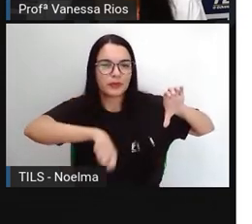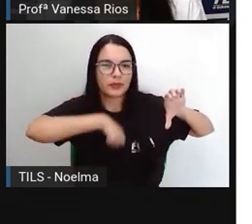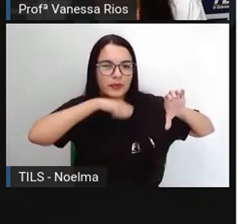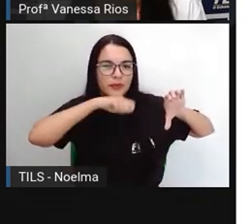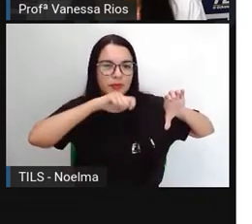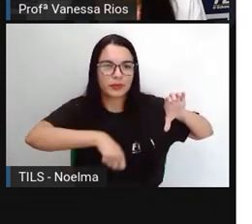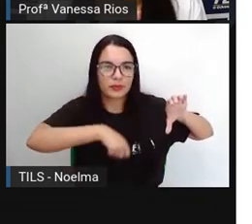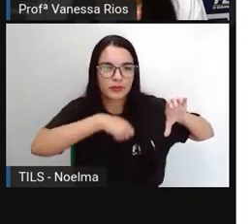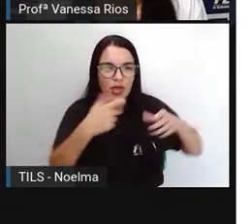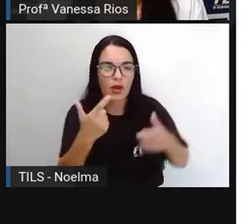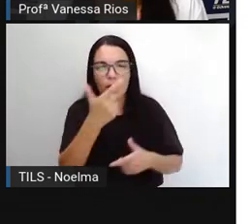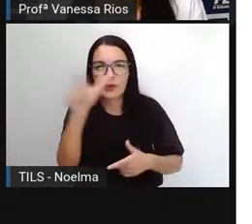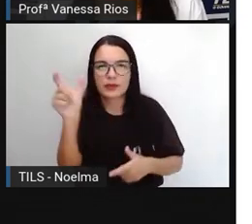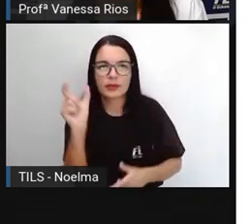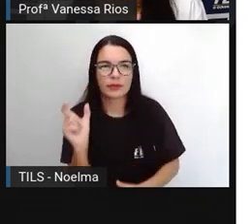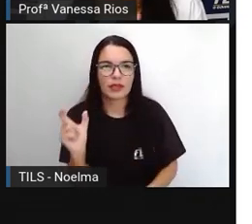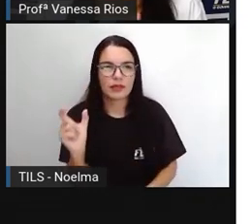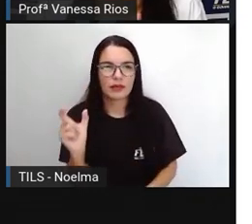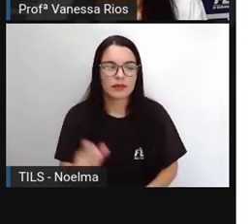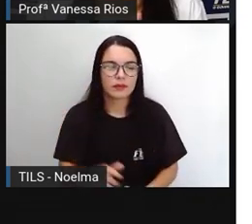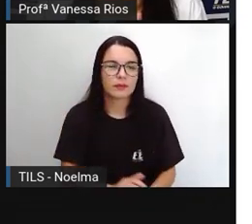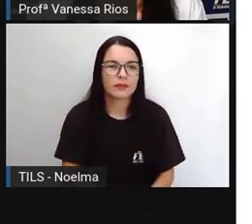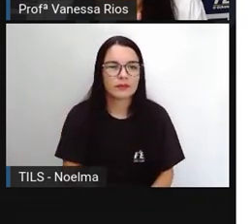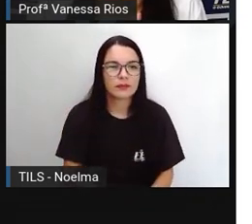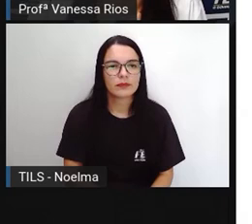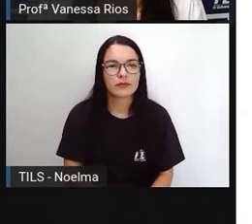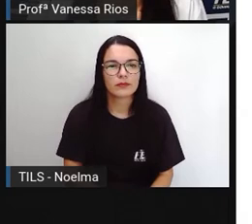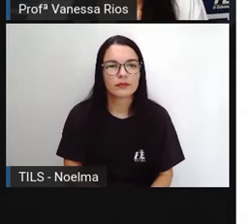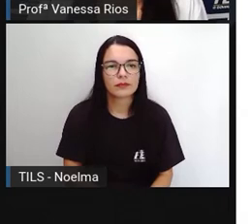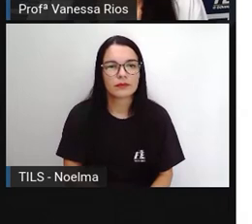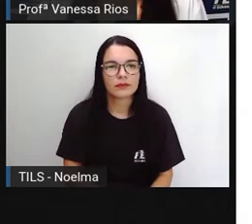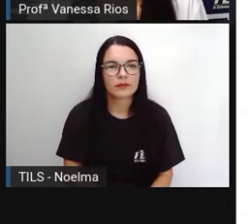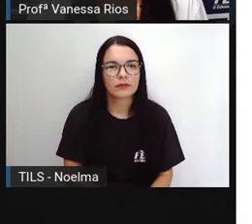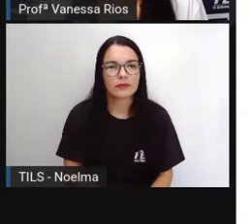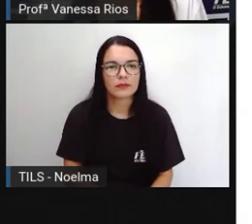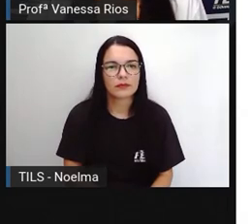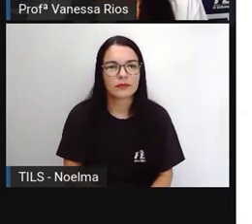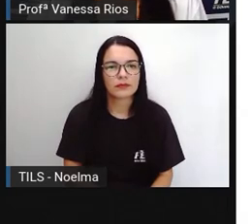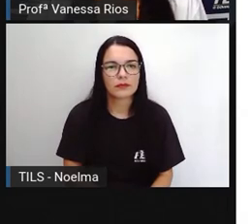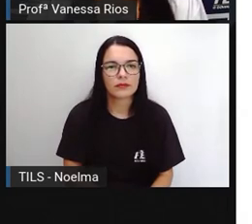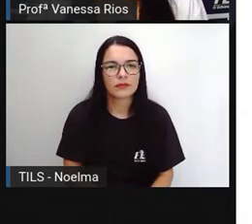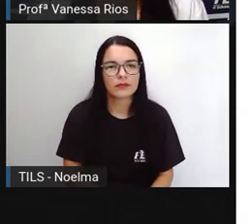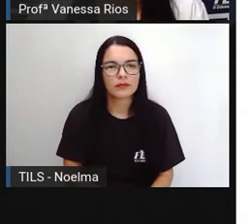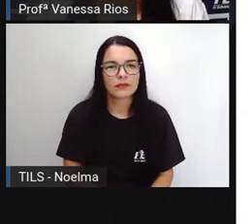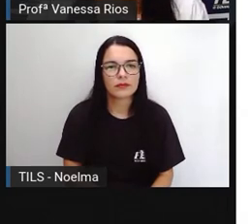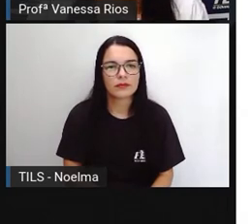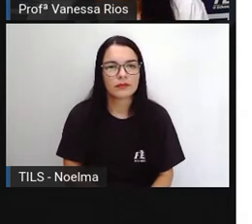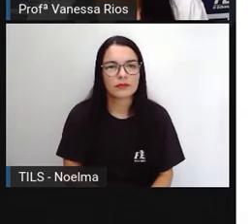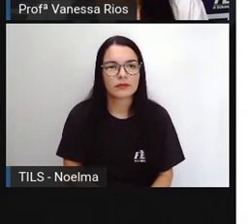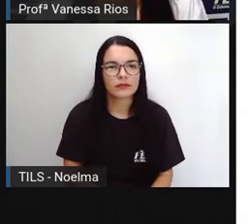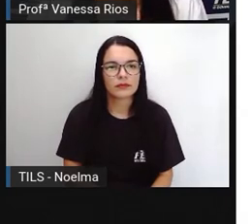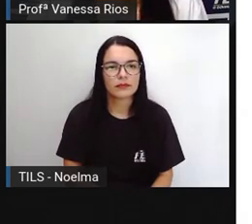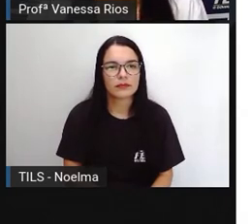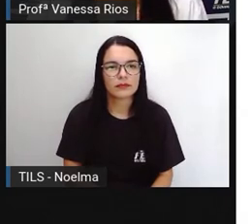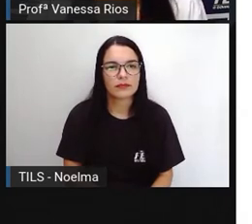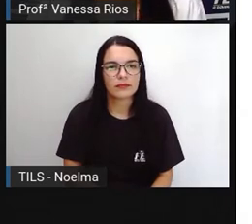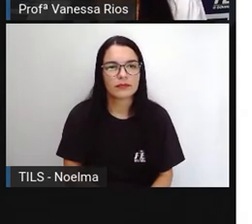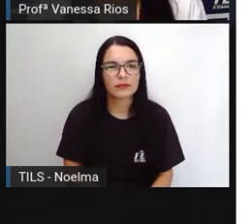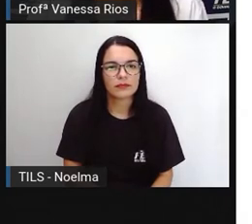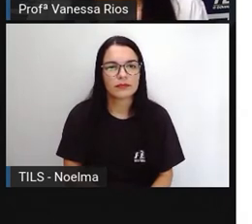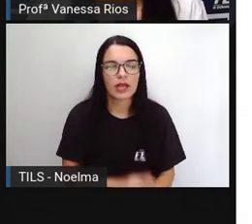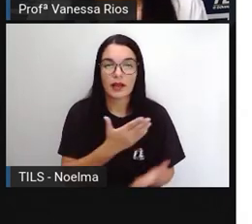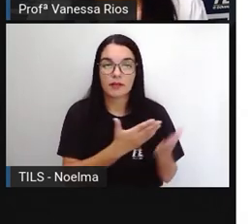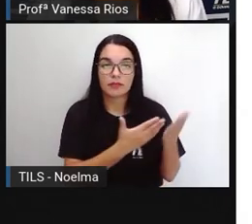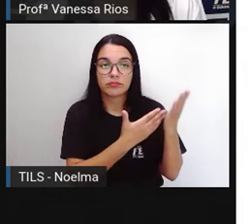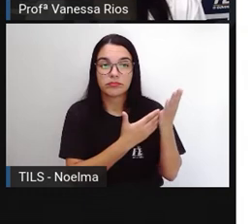bingo. E eu vou sortear outra palavra. A palavra agora é trabalhou. Hum, olhem só. O que a